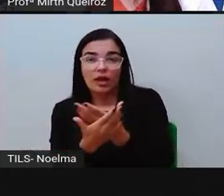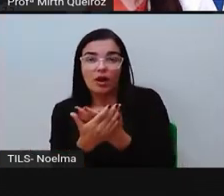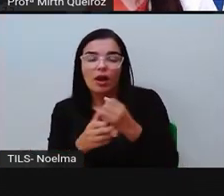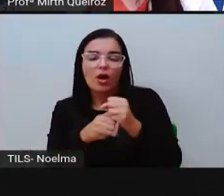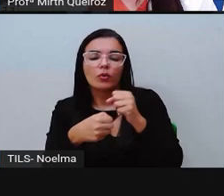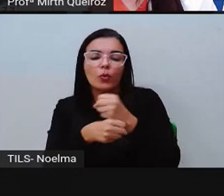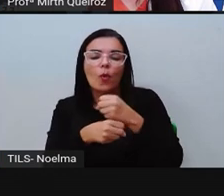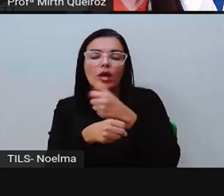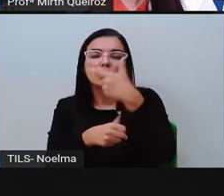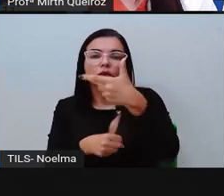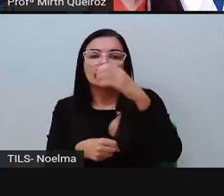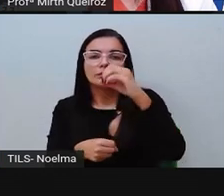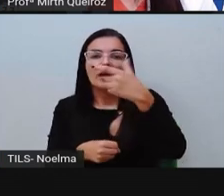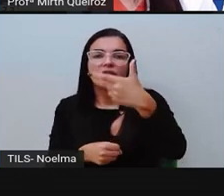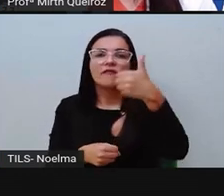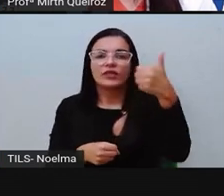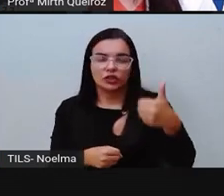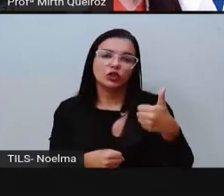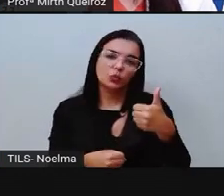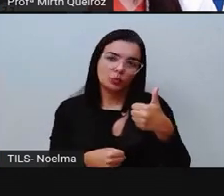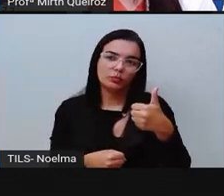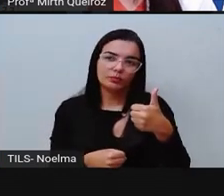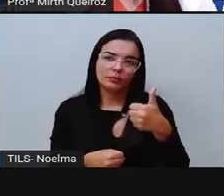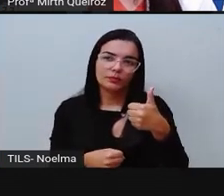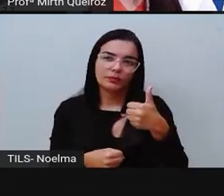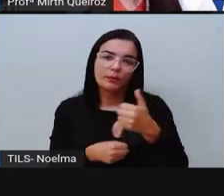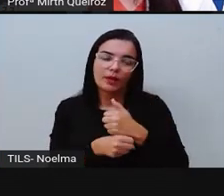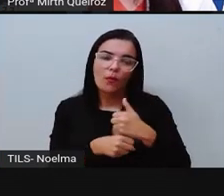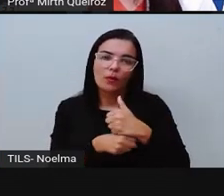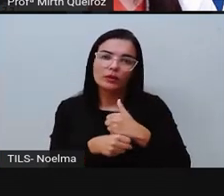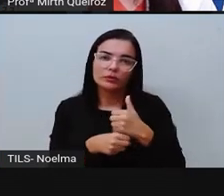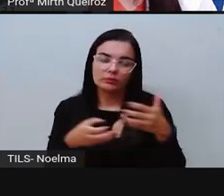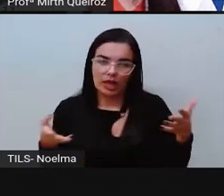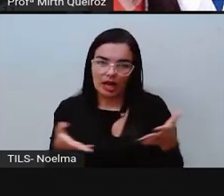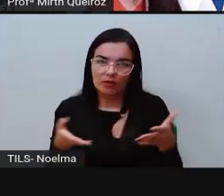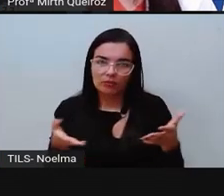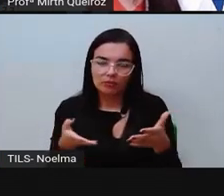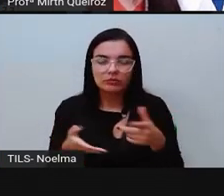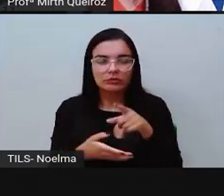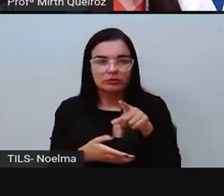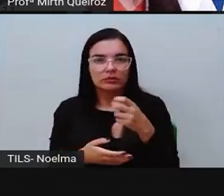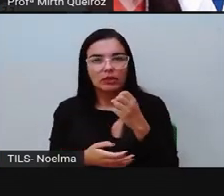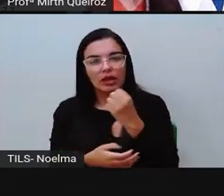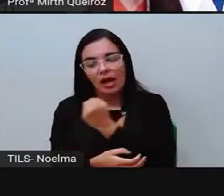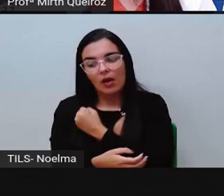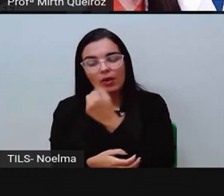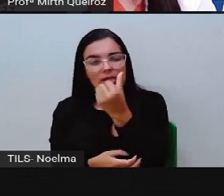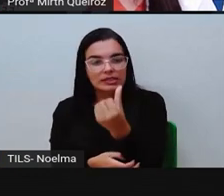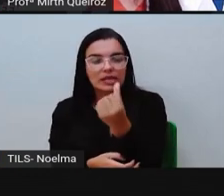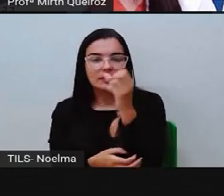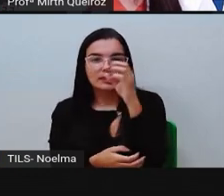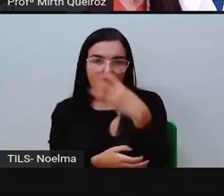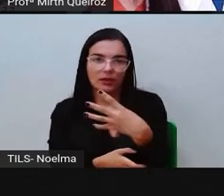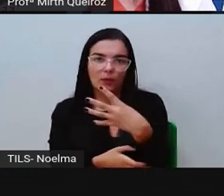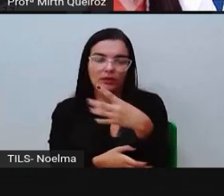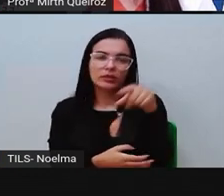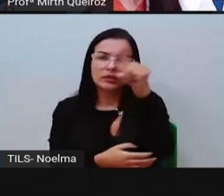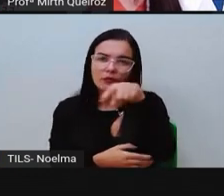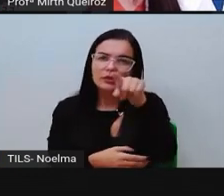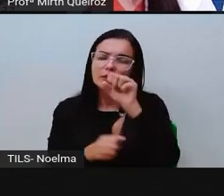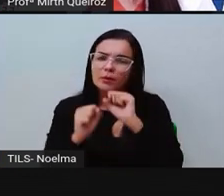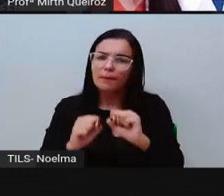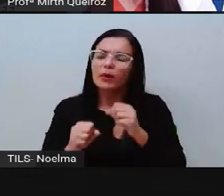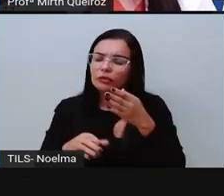ano de 2021. Ano Letivo 2021, aula número 64. Então, vocês